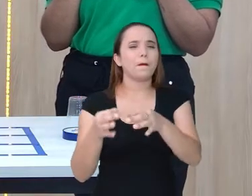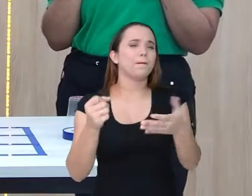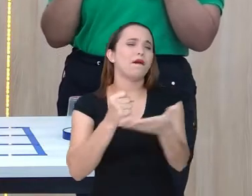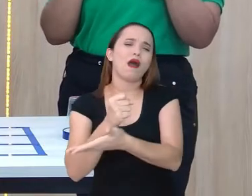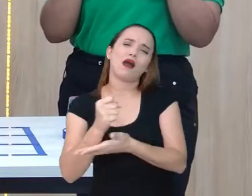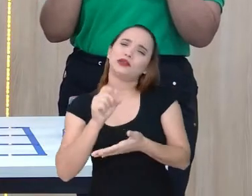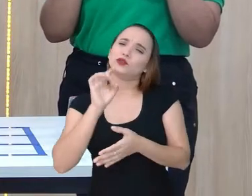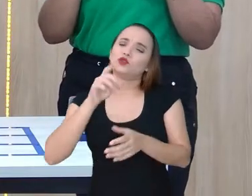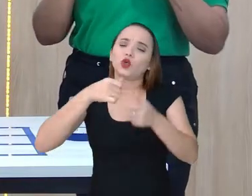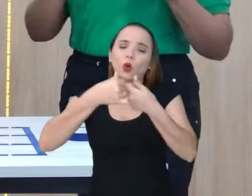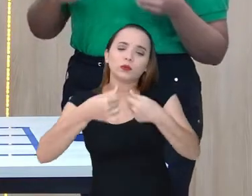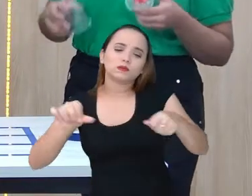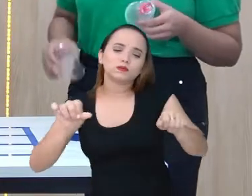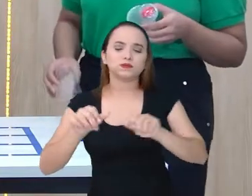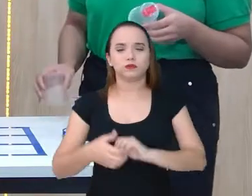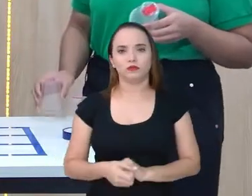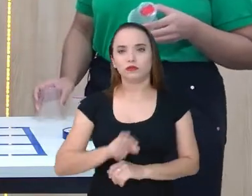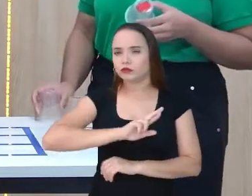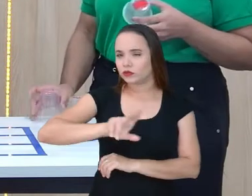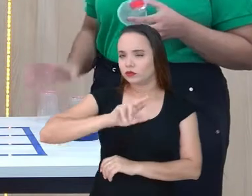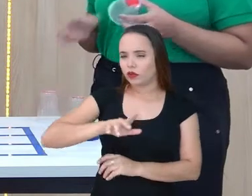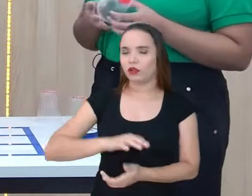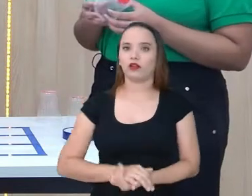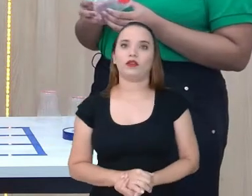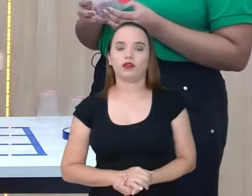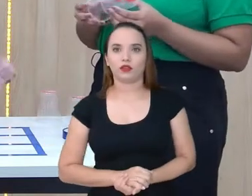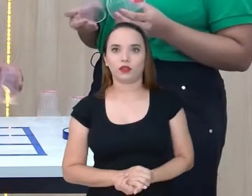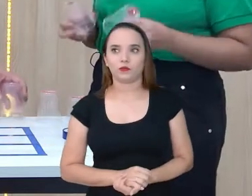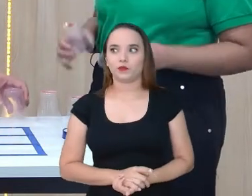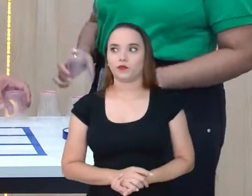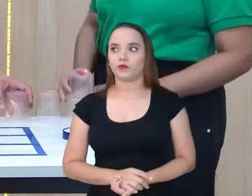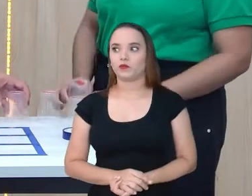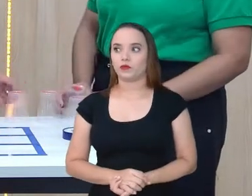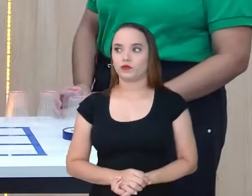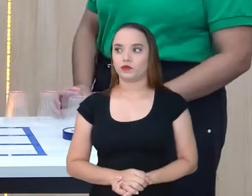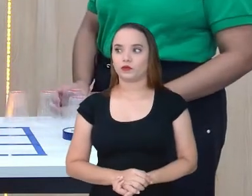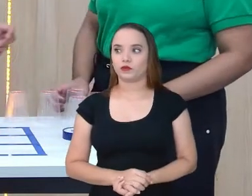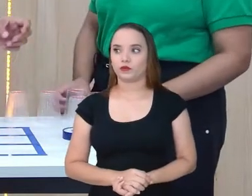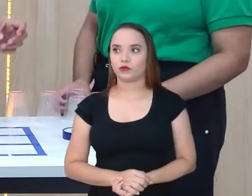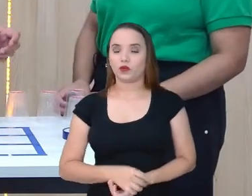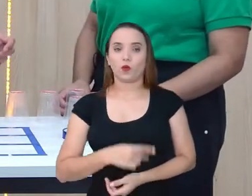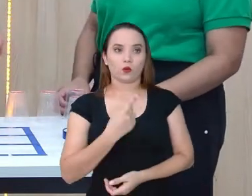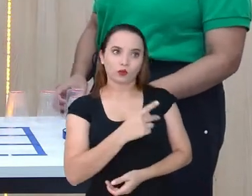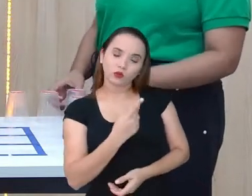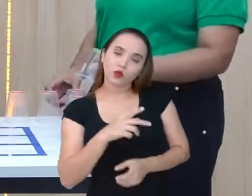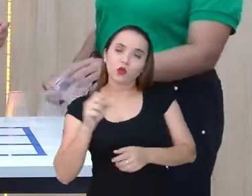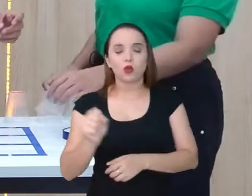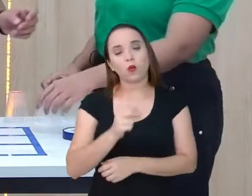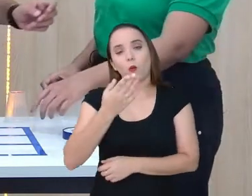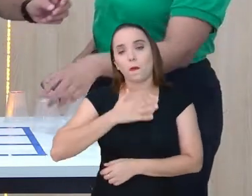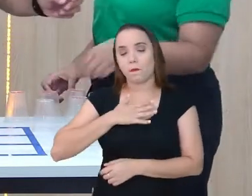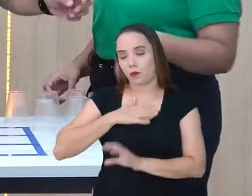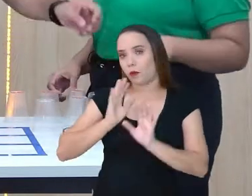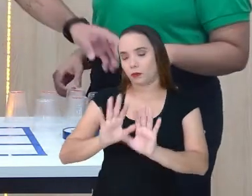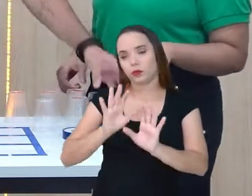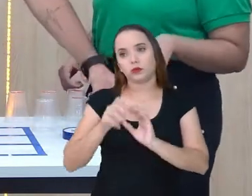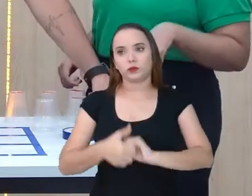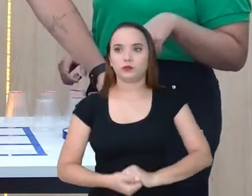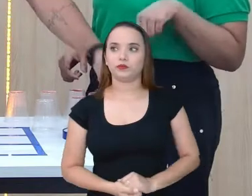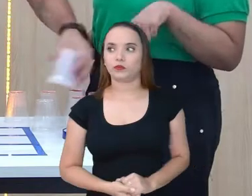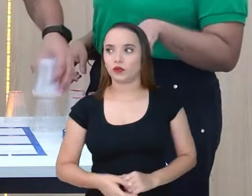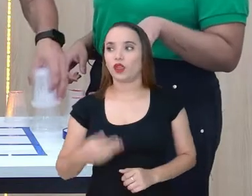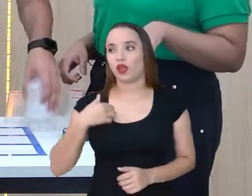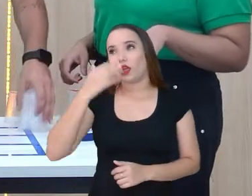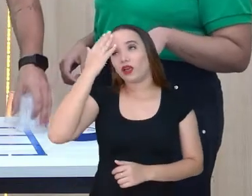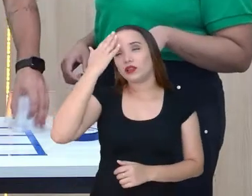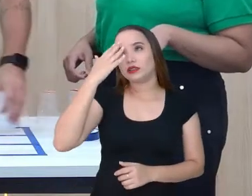adesivozinho, ó. Que vai ser os copos de Vivi, se ela quiser, ou o meu. E aí... entendi. Entendeu? Eu pensei que a gente